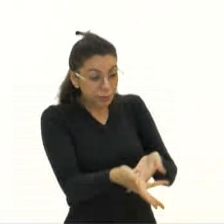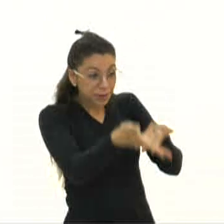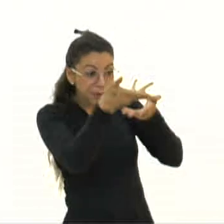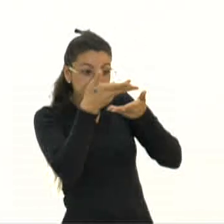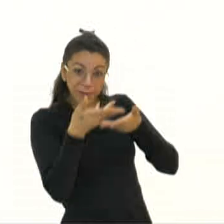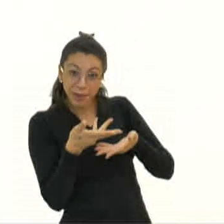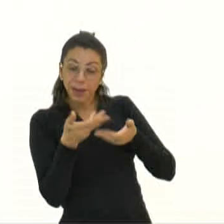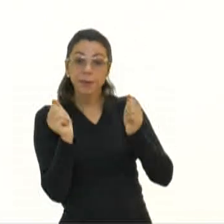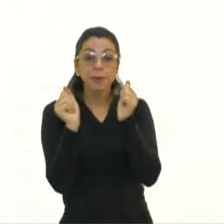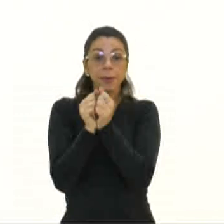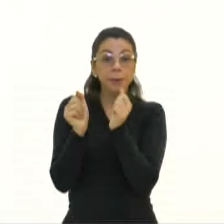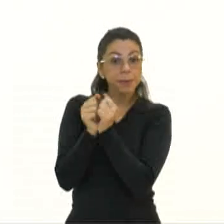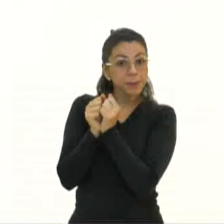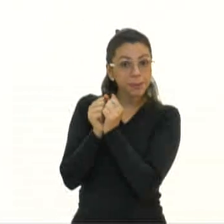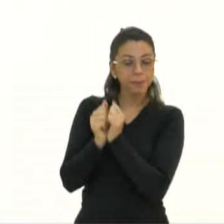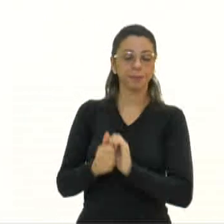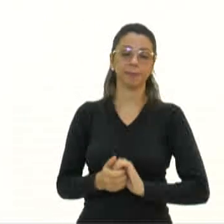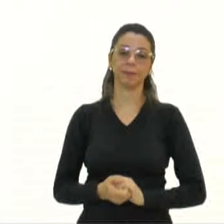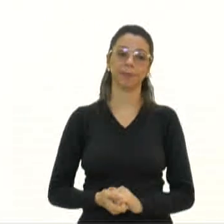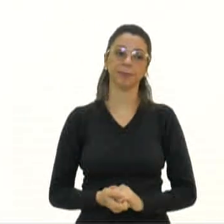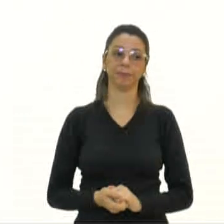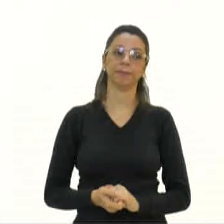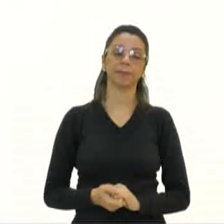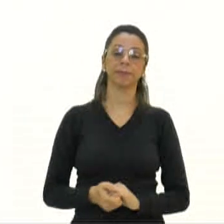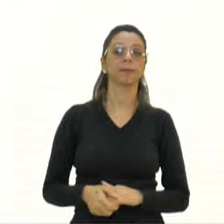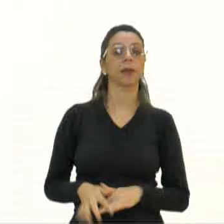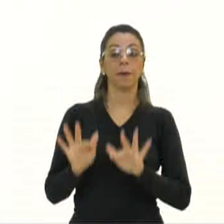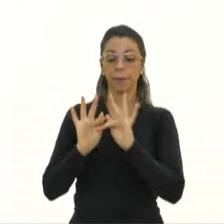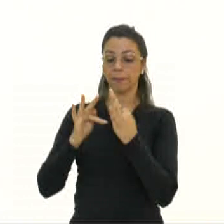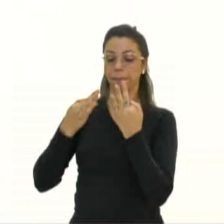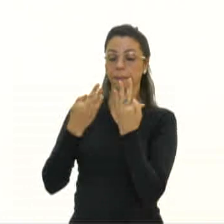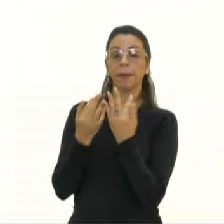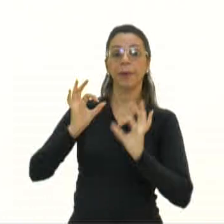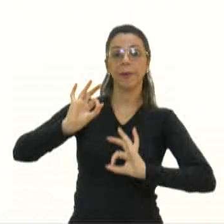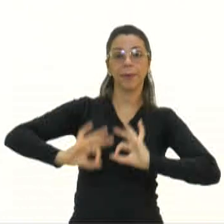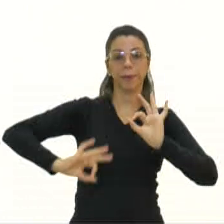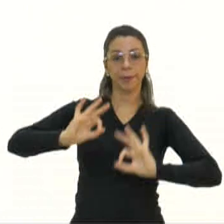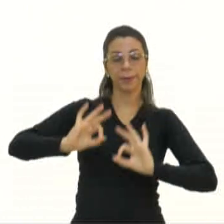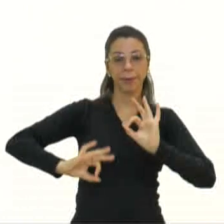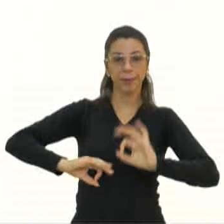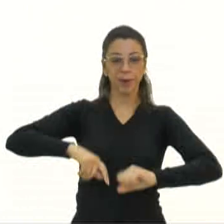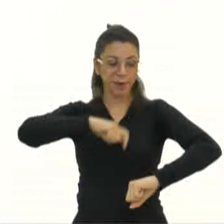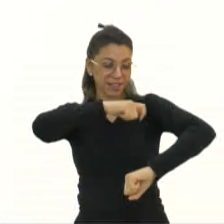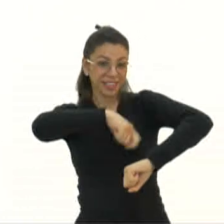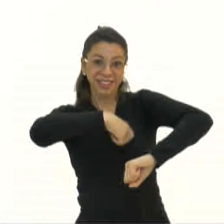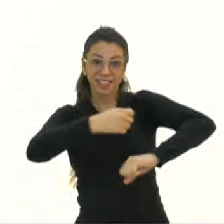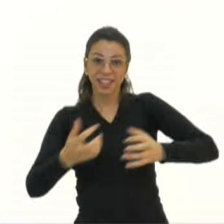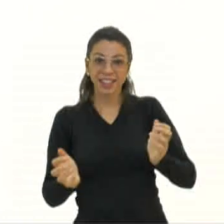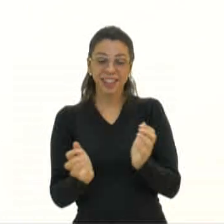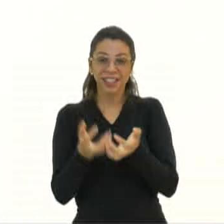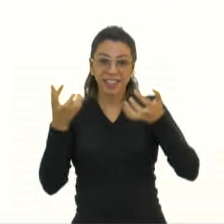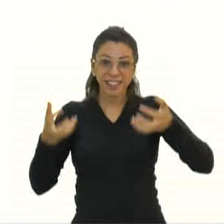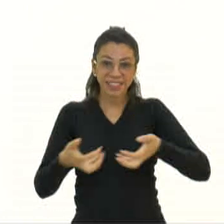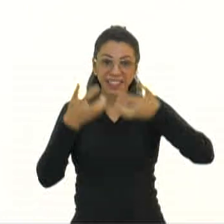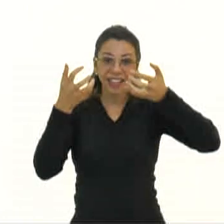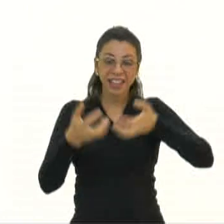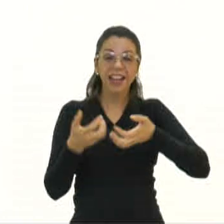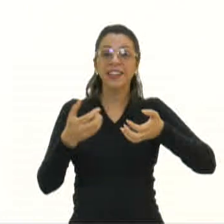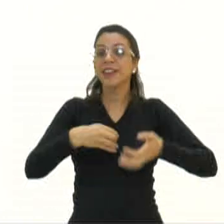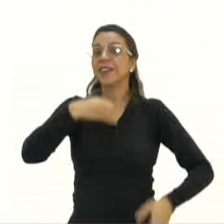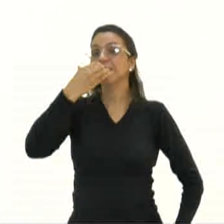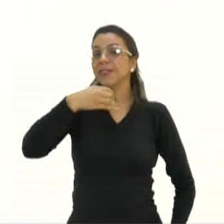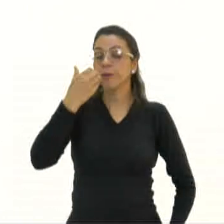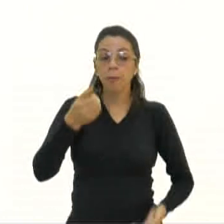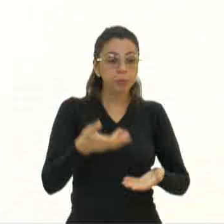para realizar com você. Que tal convidar sua família para preparar uma salada de frutas? É, você pode